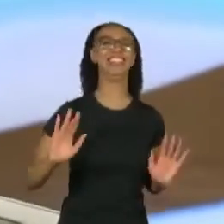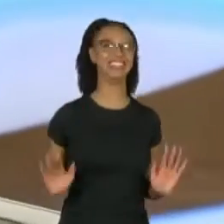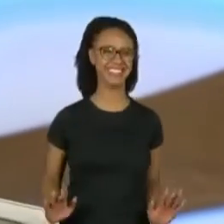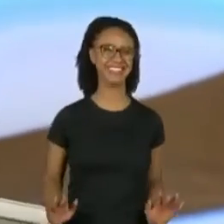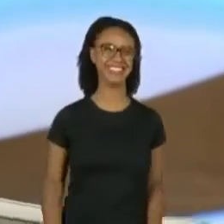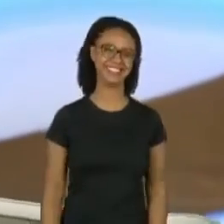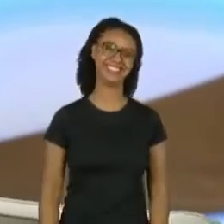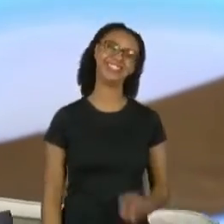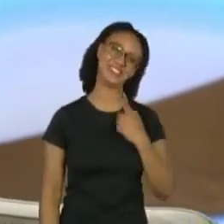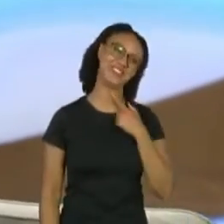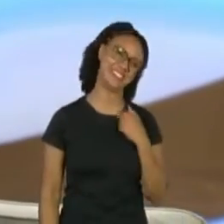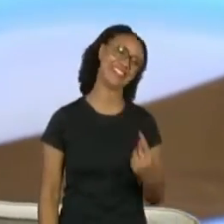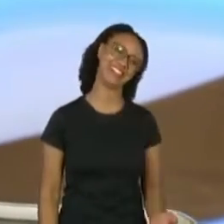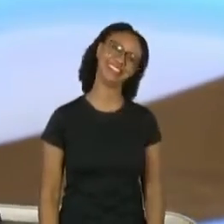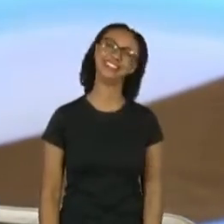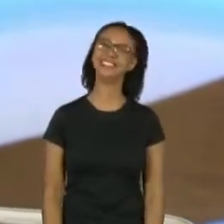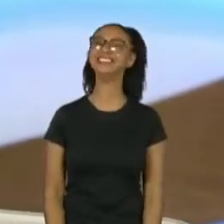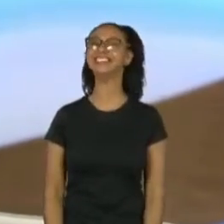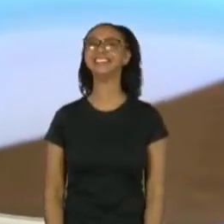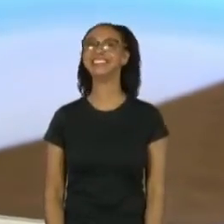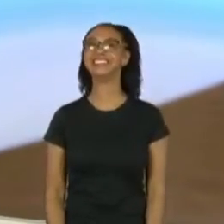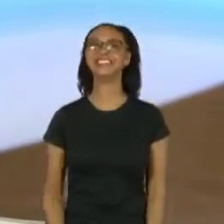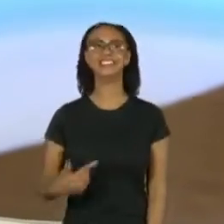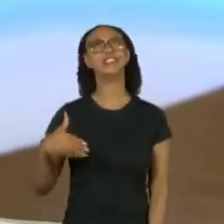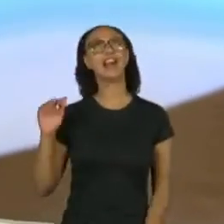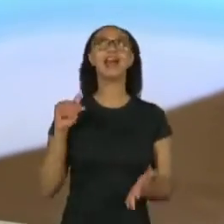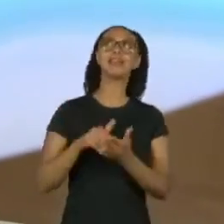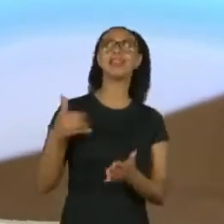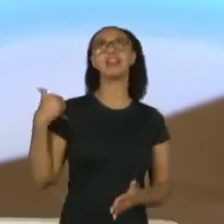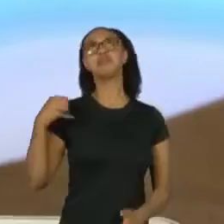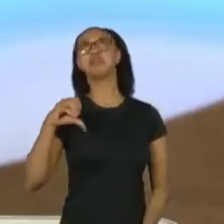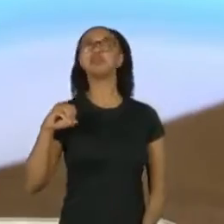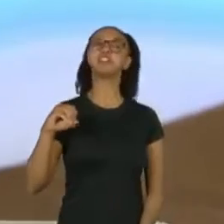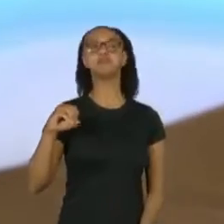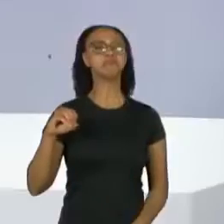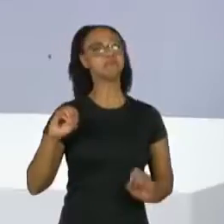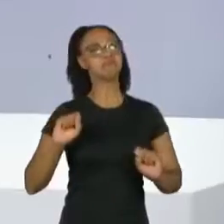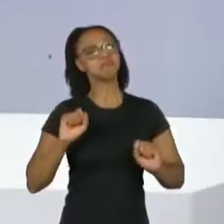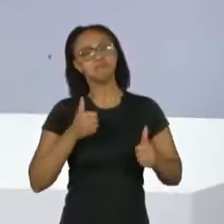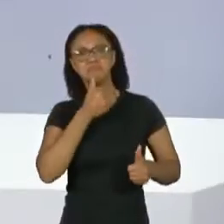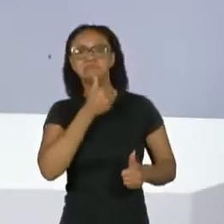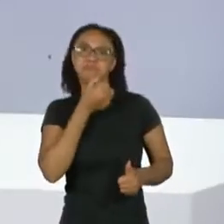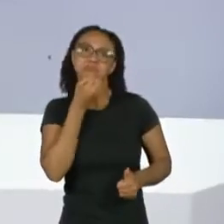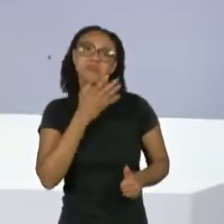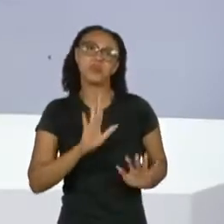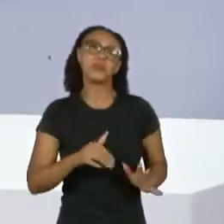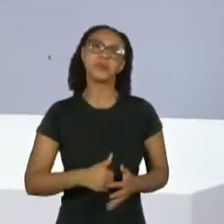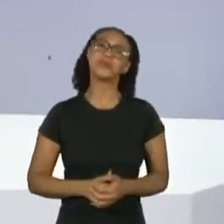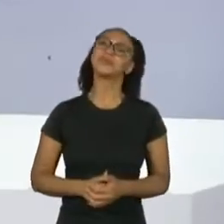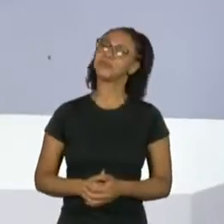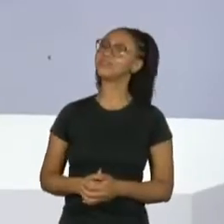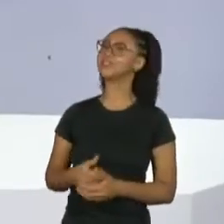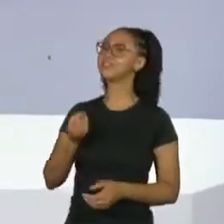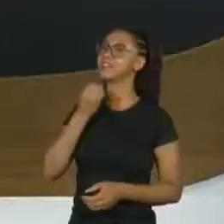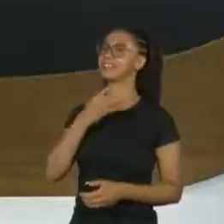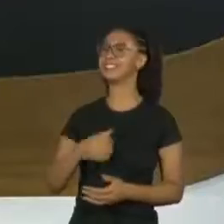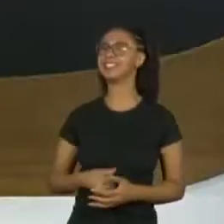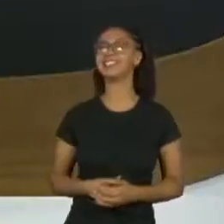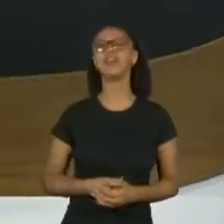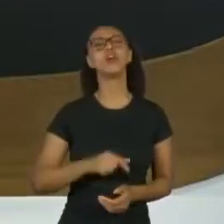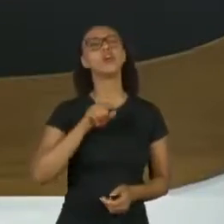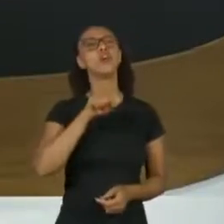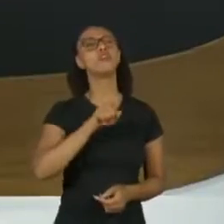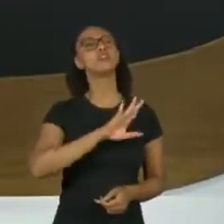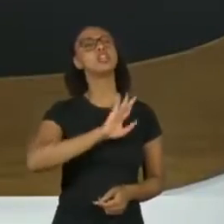Muito bom, muito bem. Tá aí, né? Até os 90, tá bom. Tá aí, né? Sair ilesa, né? Muito bom. Você